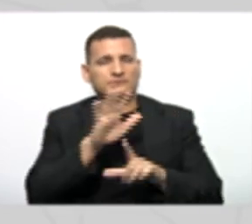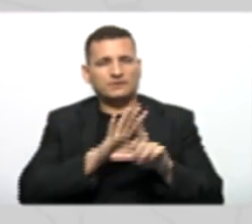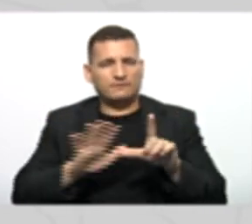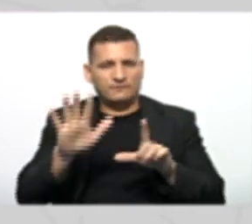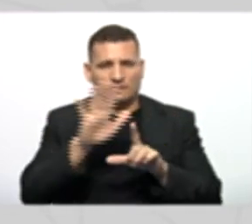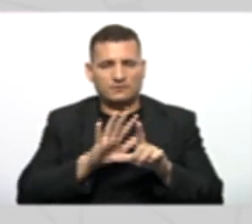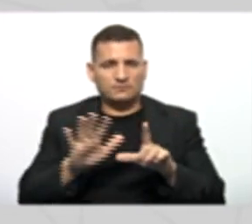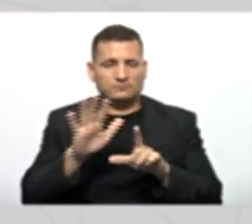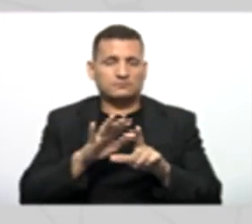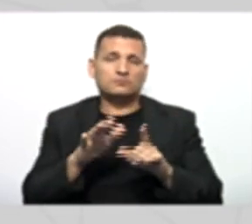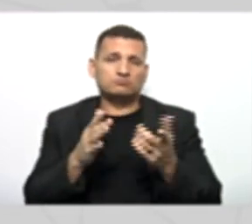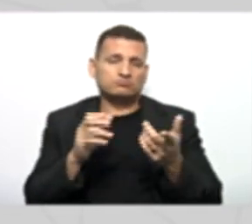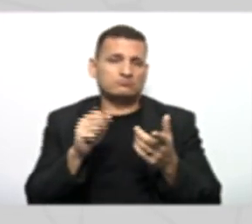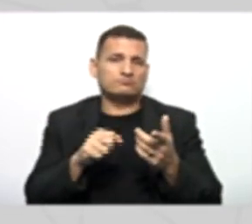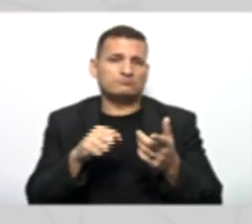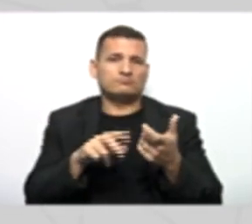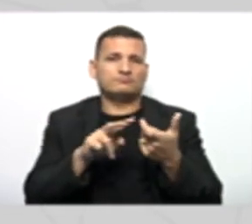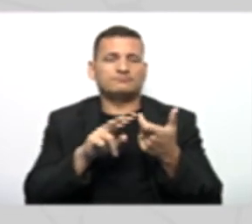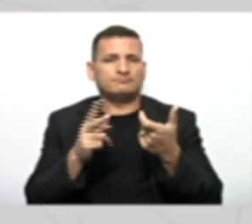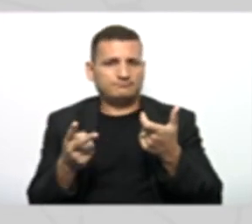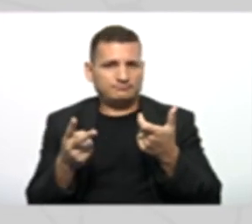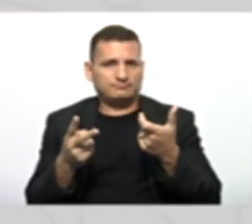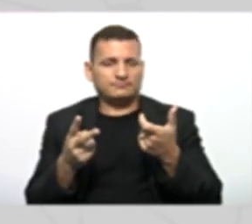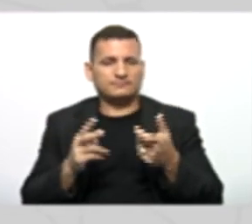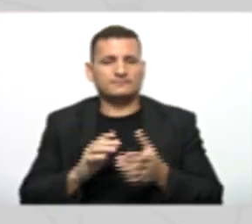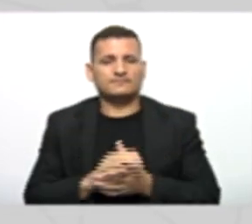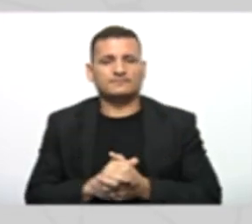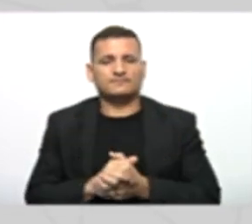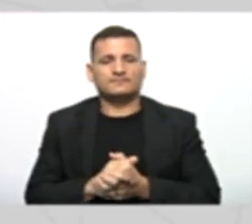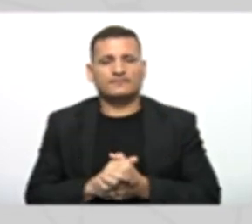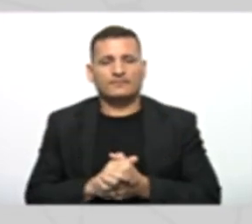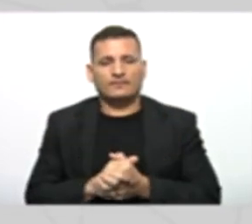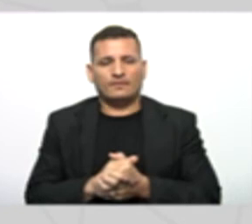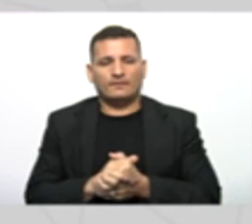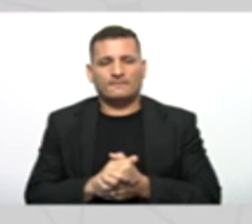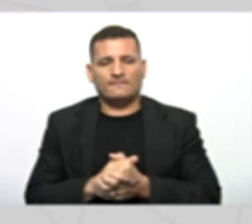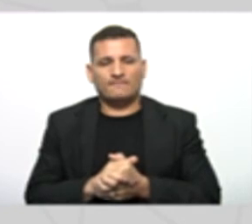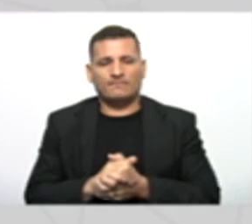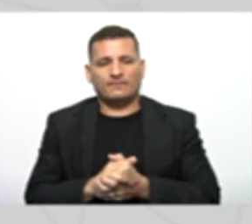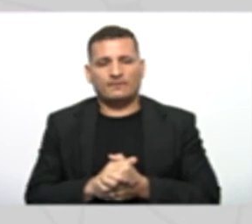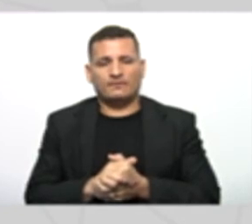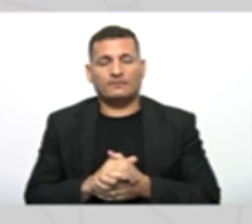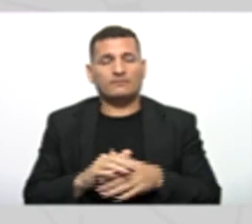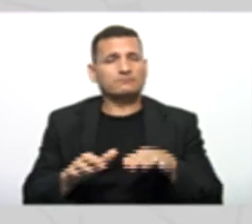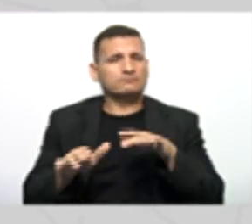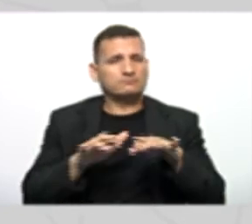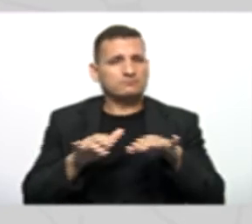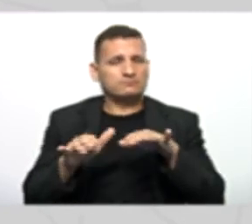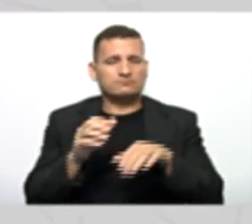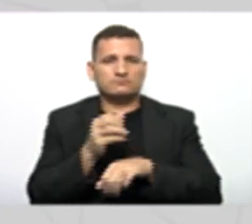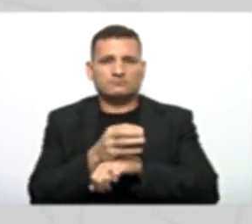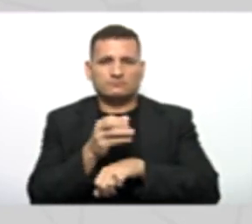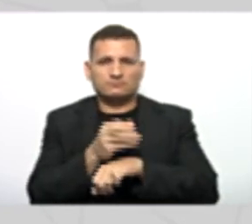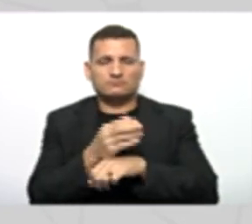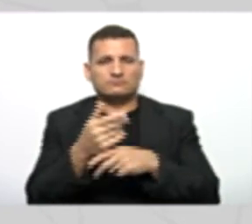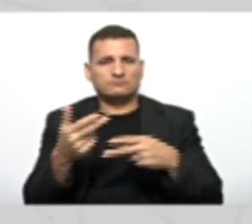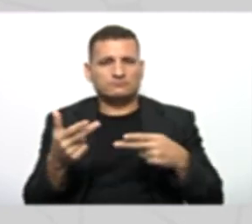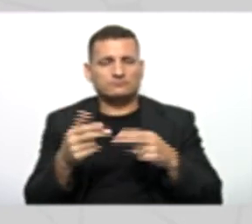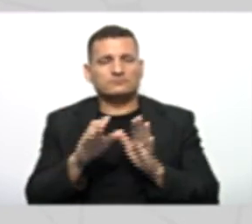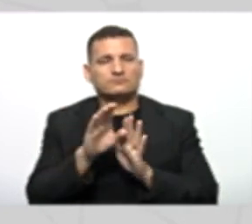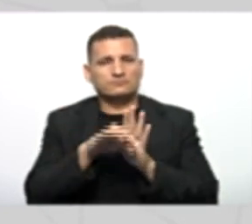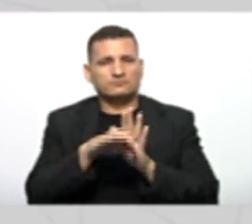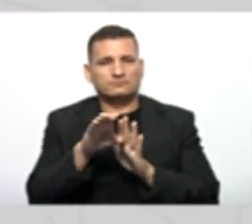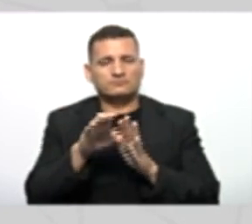Como uma espécie De herança Ok Então Na programação Orientada a objetos Esse conceito De